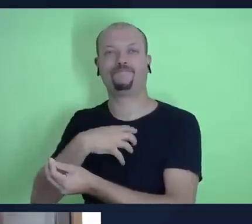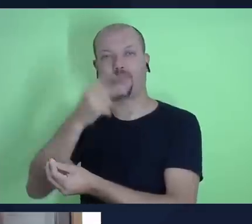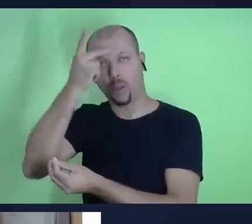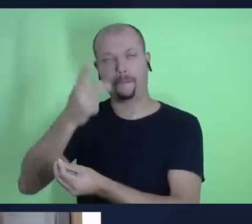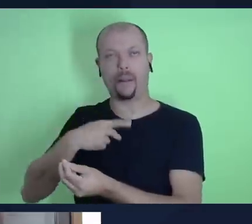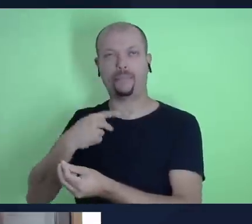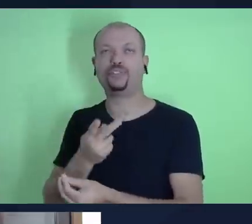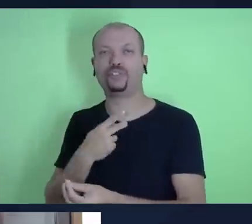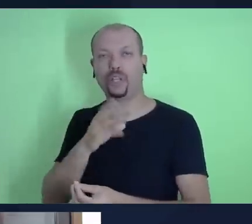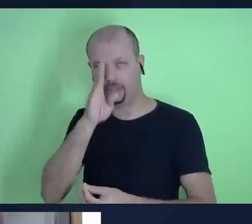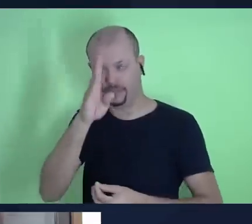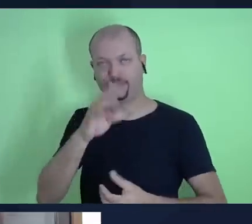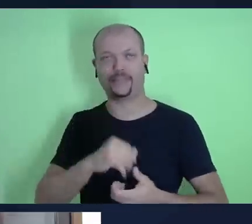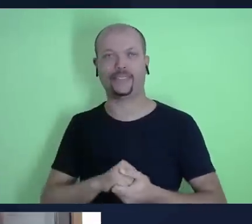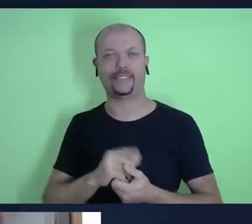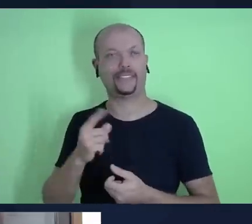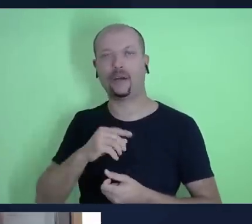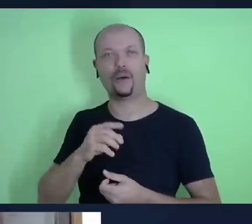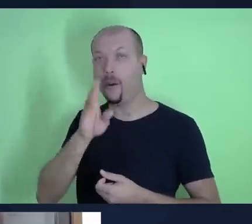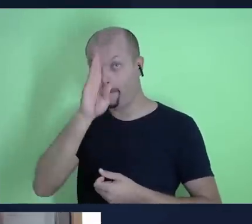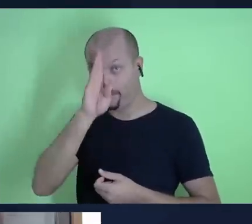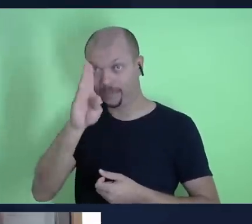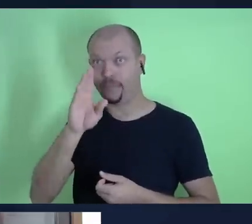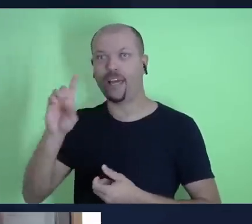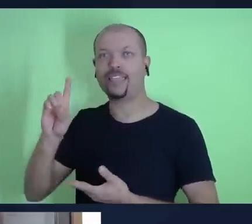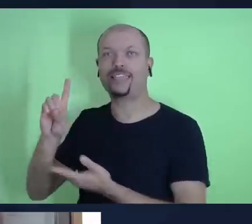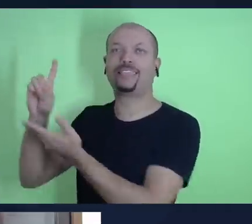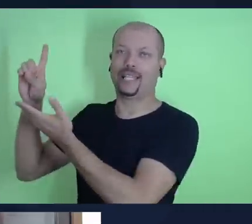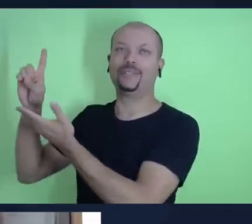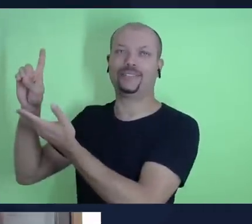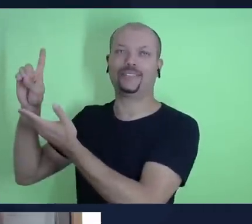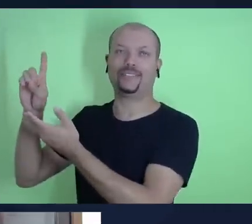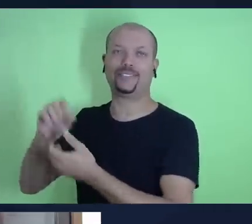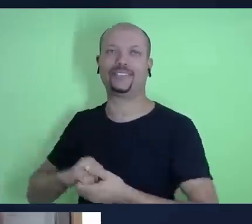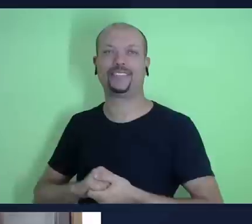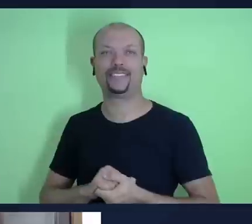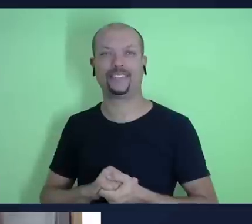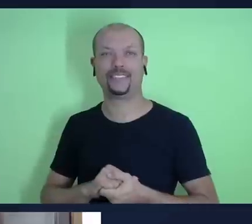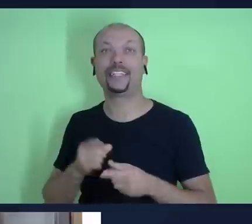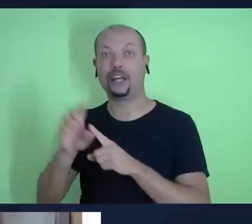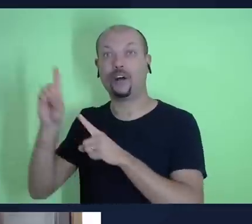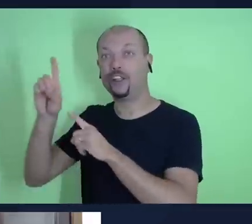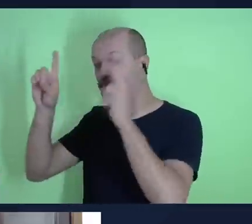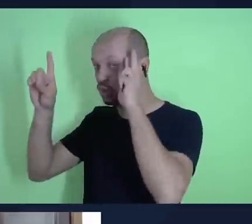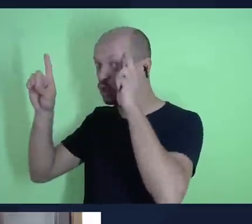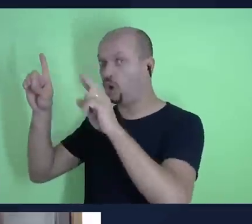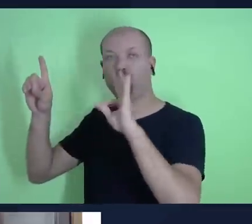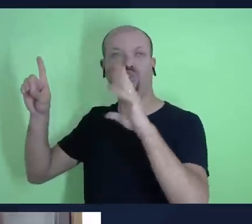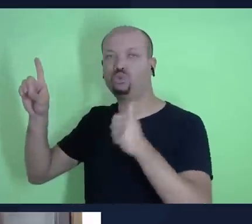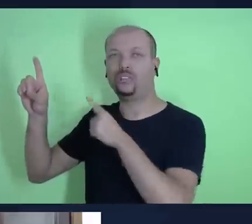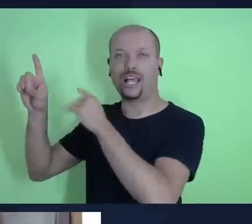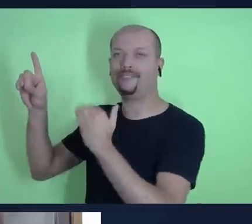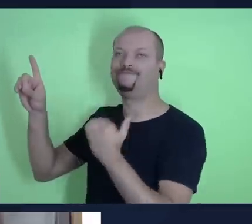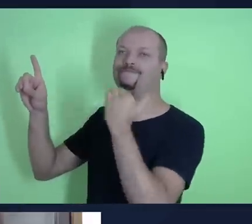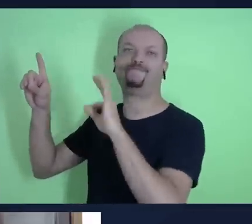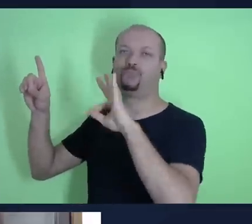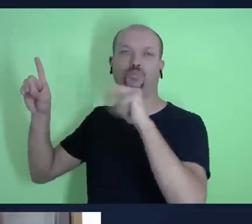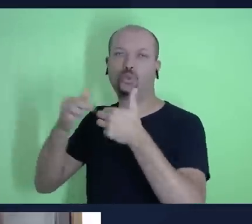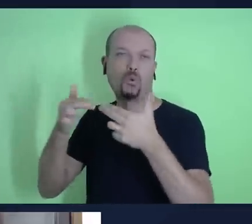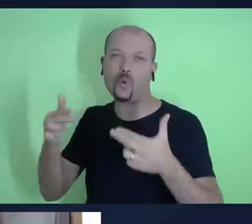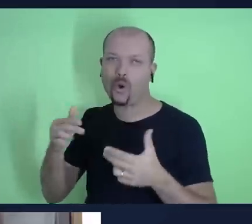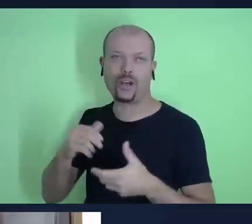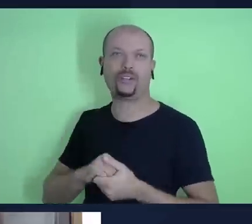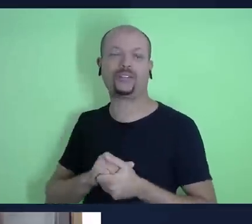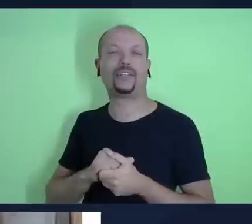vida o centro não somos nós o centro é Deus ele é dono de tudo ele é soberano sobre todas as coisas e